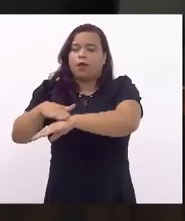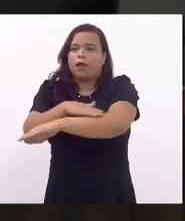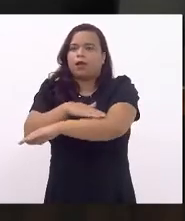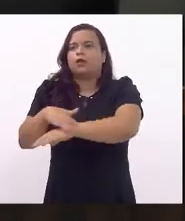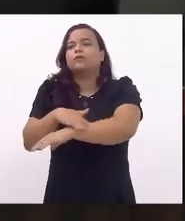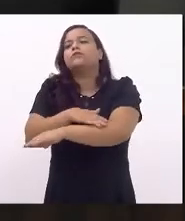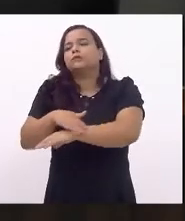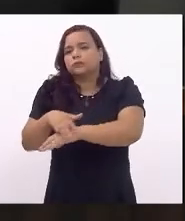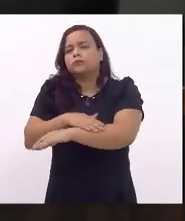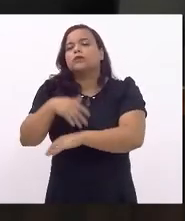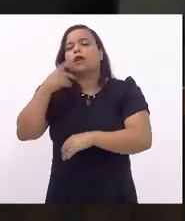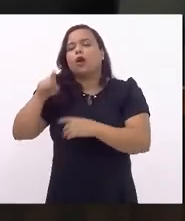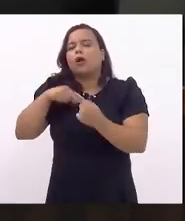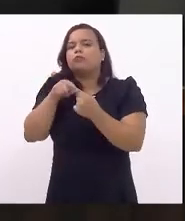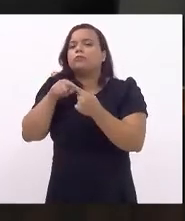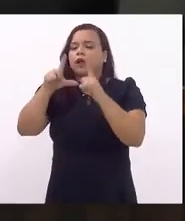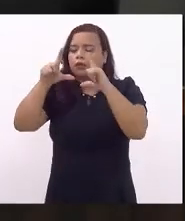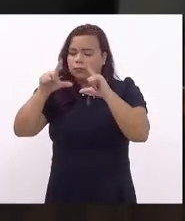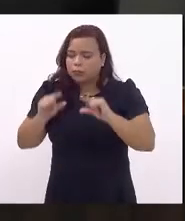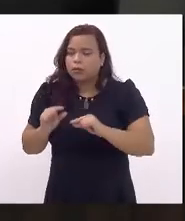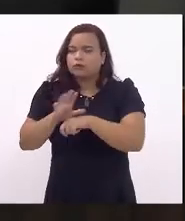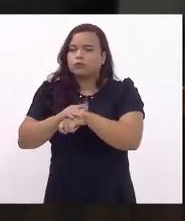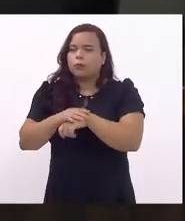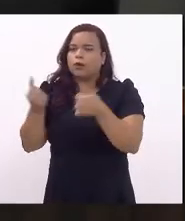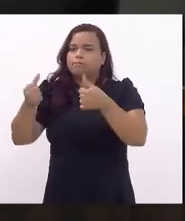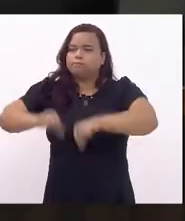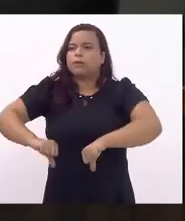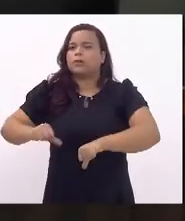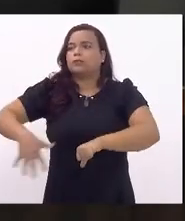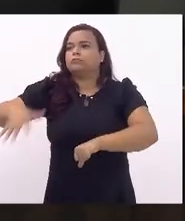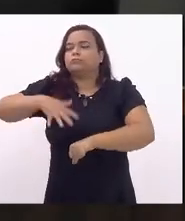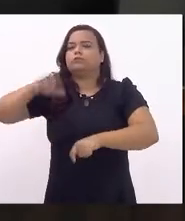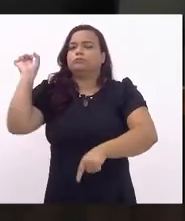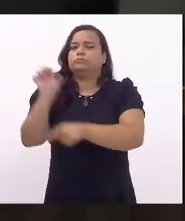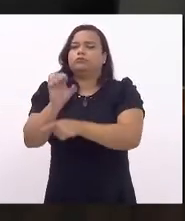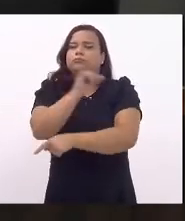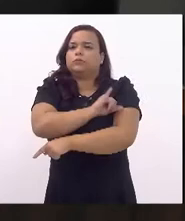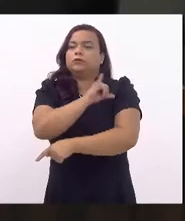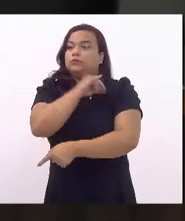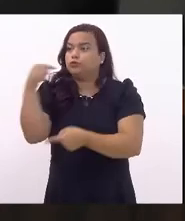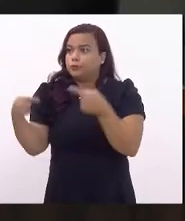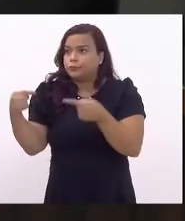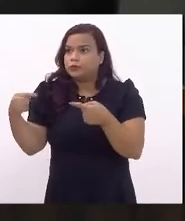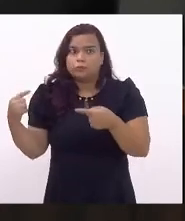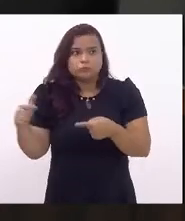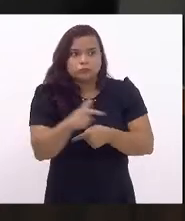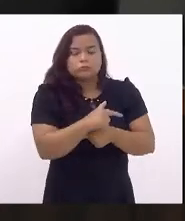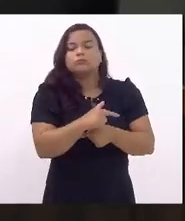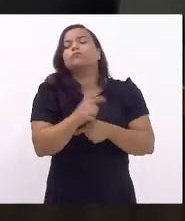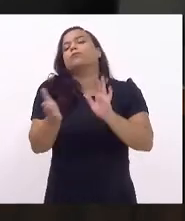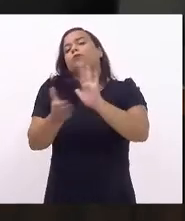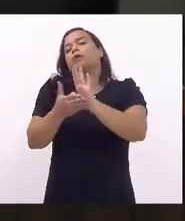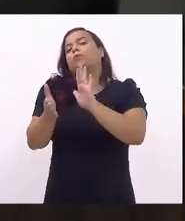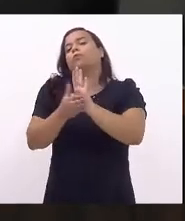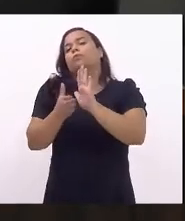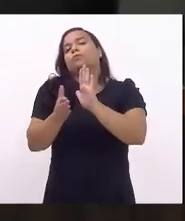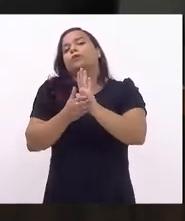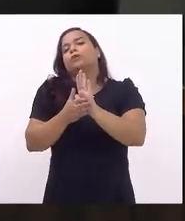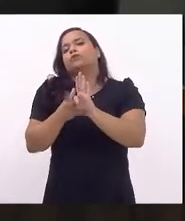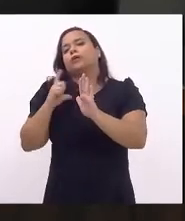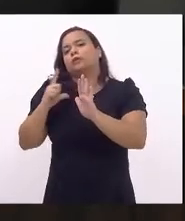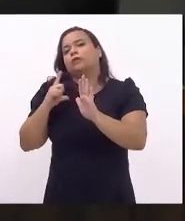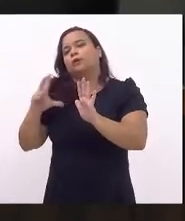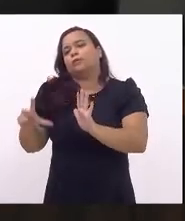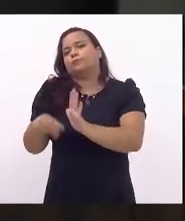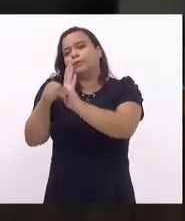agravamento da doença no âmbito do Estado do Rio de Janeiro. Em discussão, não havendo o eu queria discutir, encerrada a discussão, o presidente de proposta recebeu três